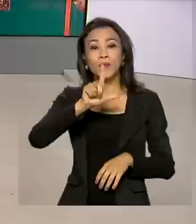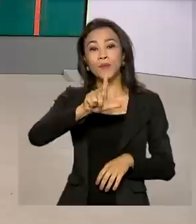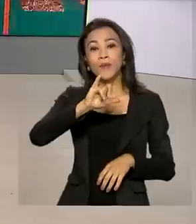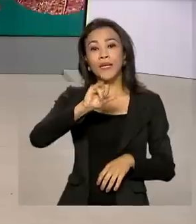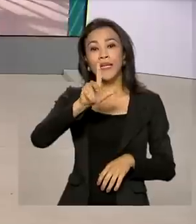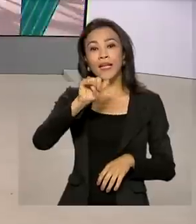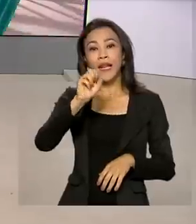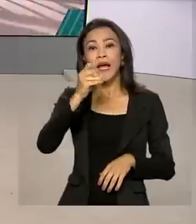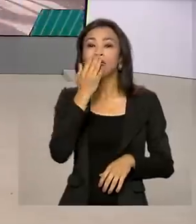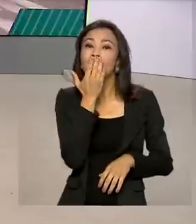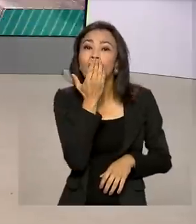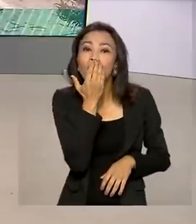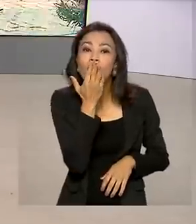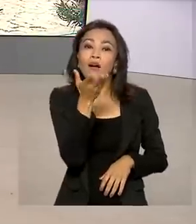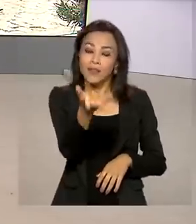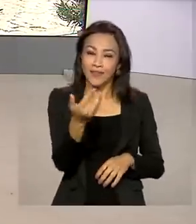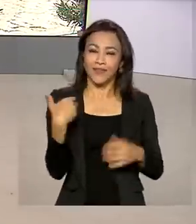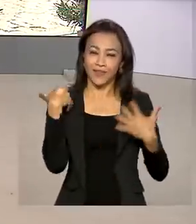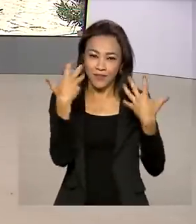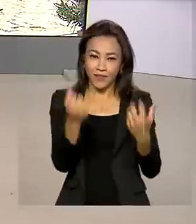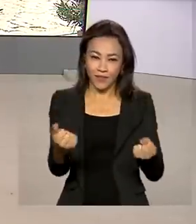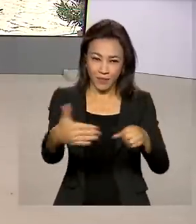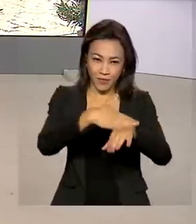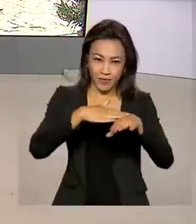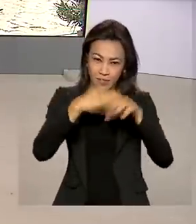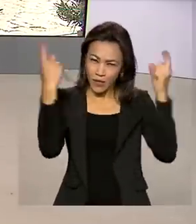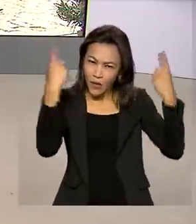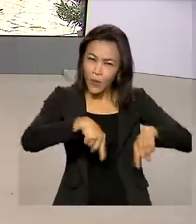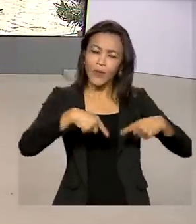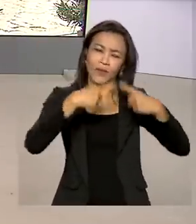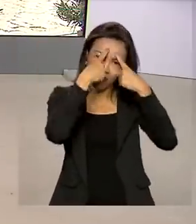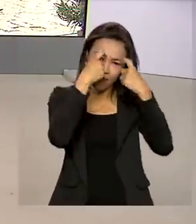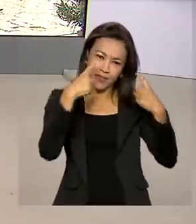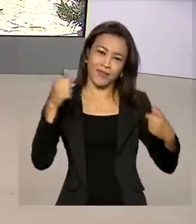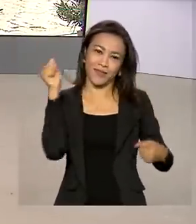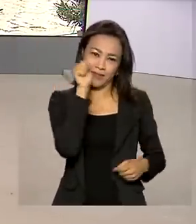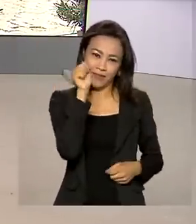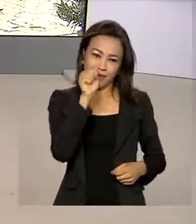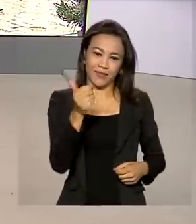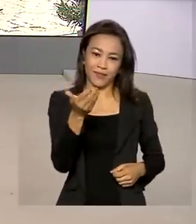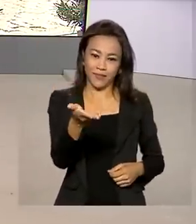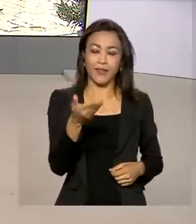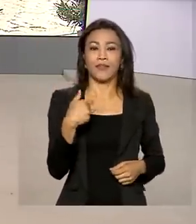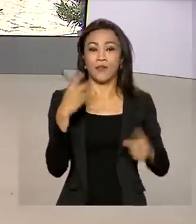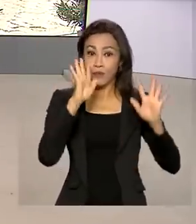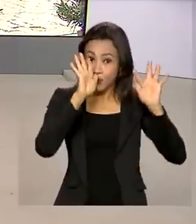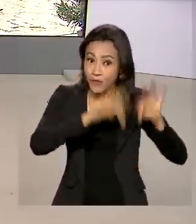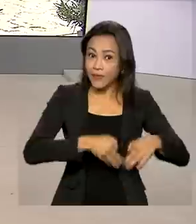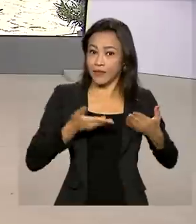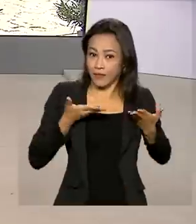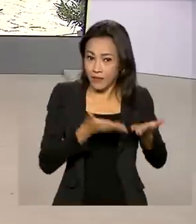Vamos a São Paulo conversar com a repórter Érica Pinheiro, que tem os detalhes desse assunto para a gente. Érica, bom dia.